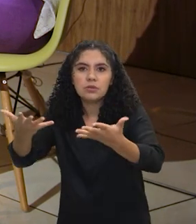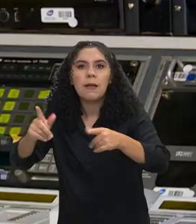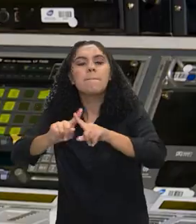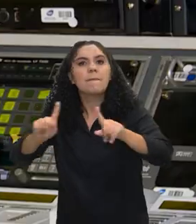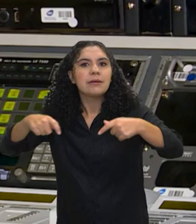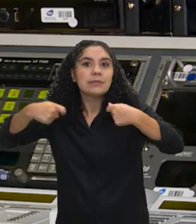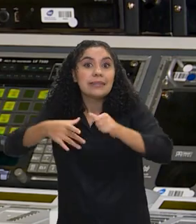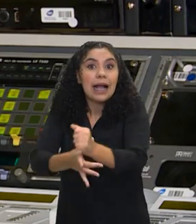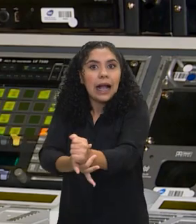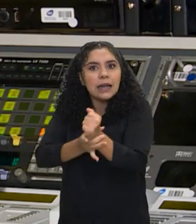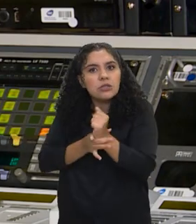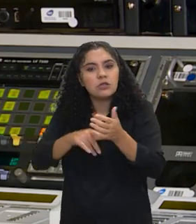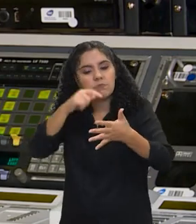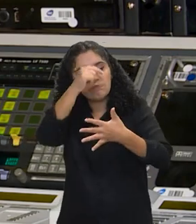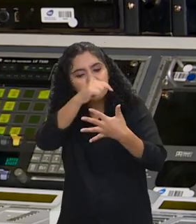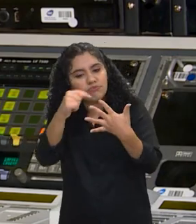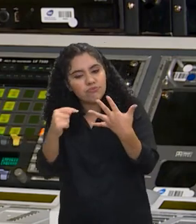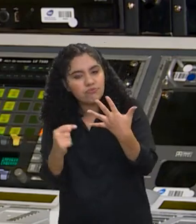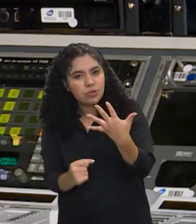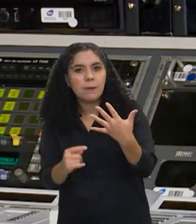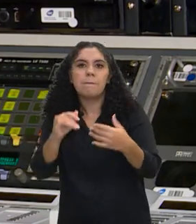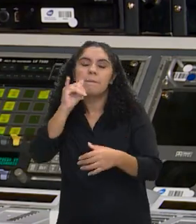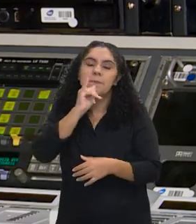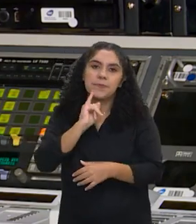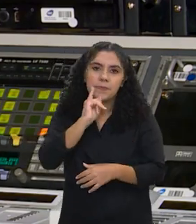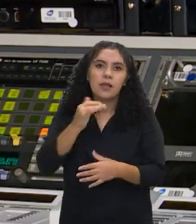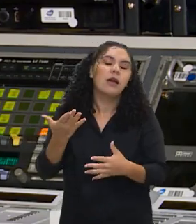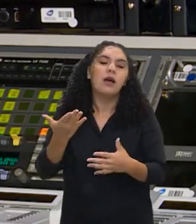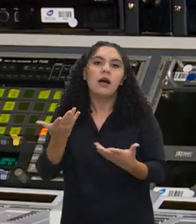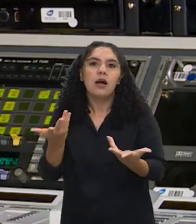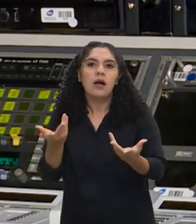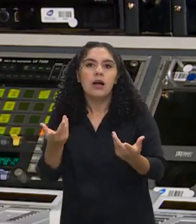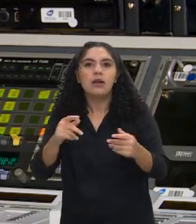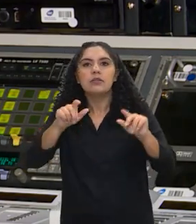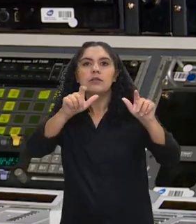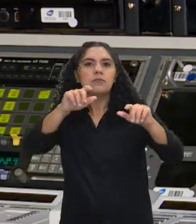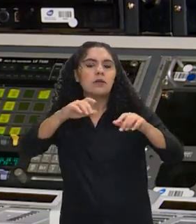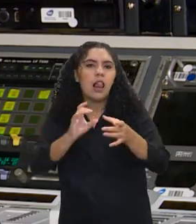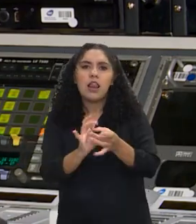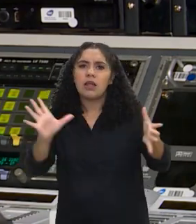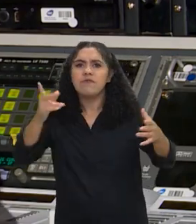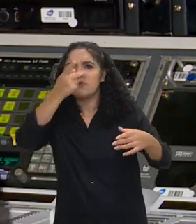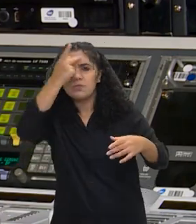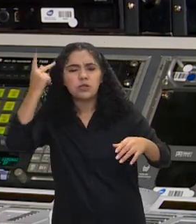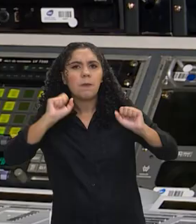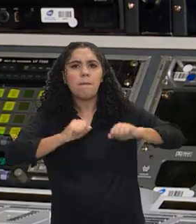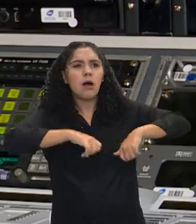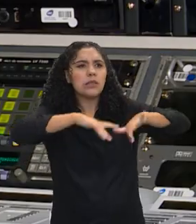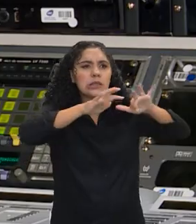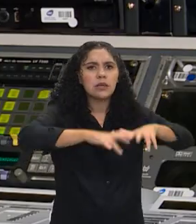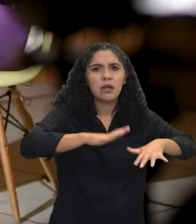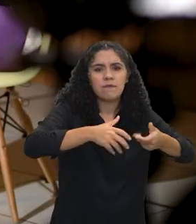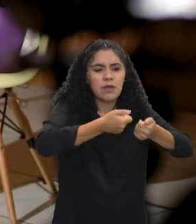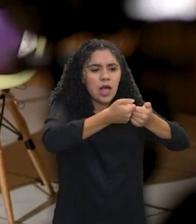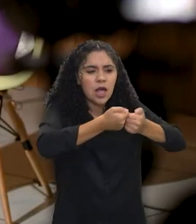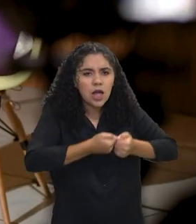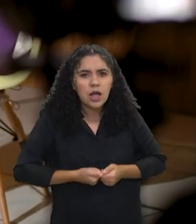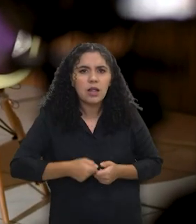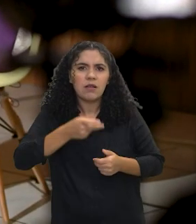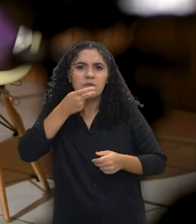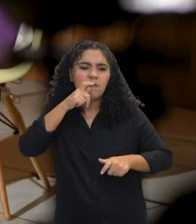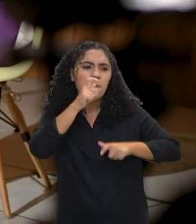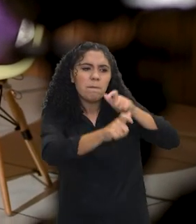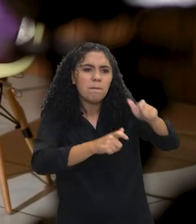também garantidos. Então, eu preciso, ao mesmo tempo, garantir que as pessoas possam escrever, criticar o governo, criticar